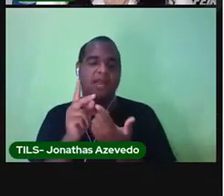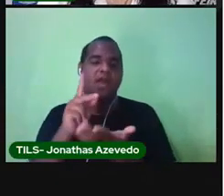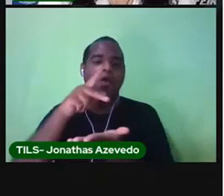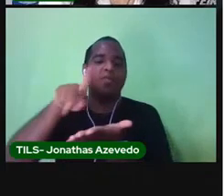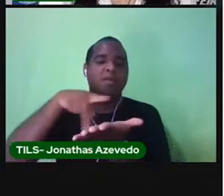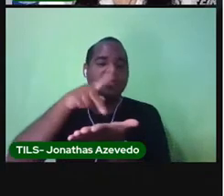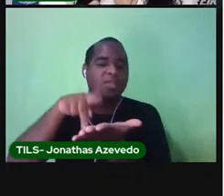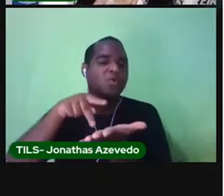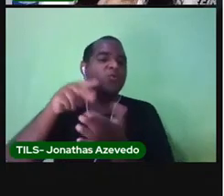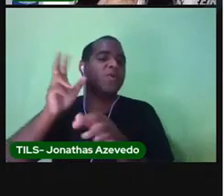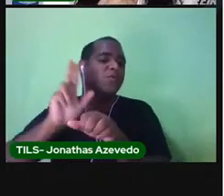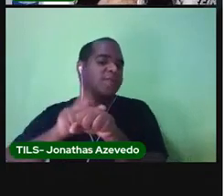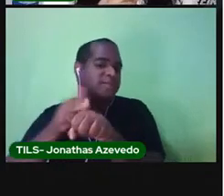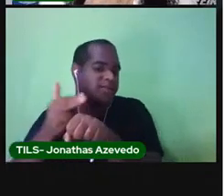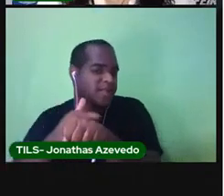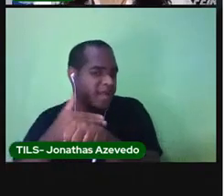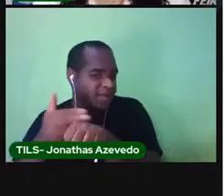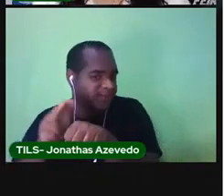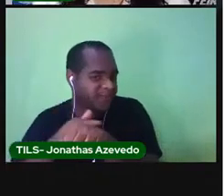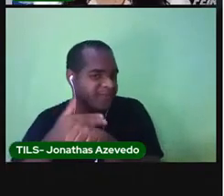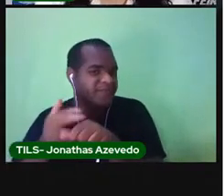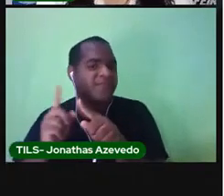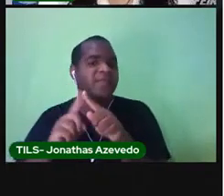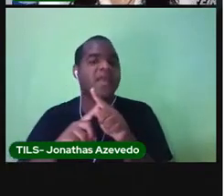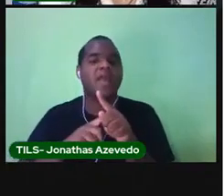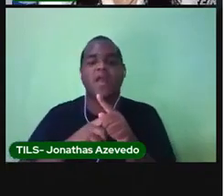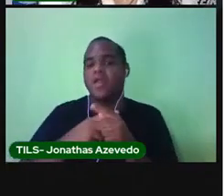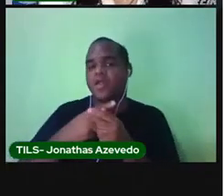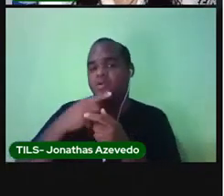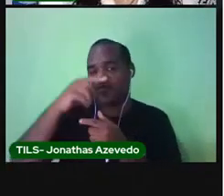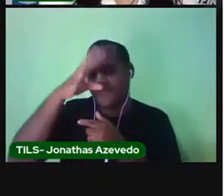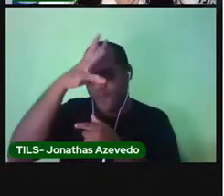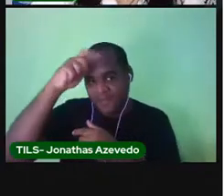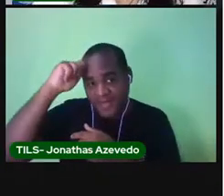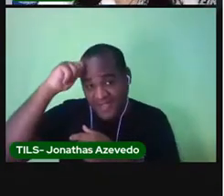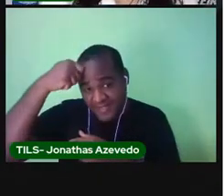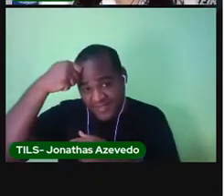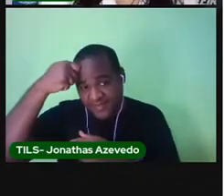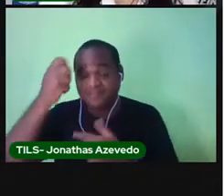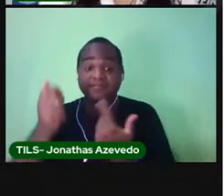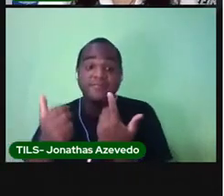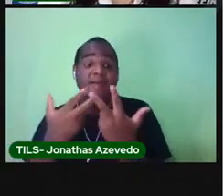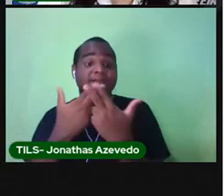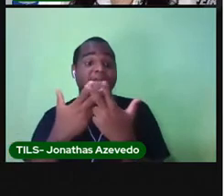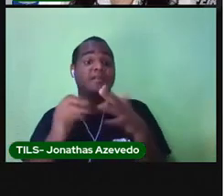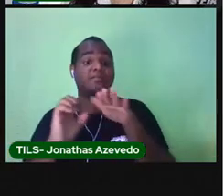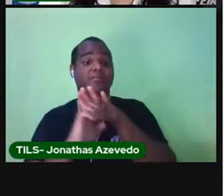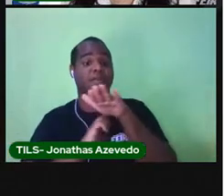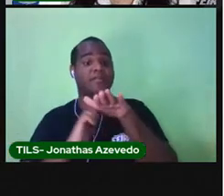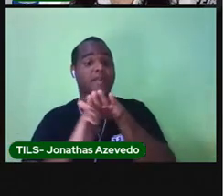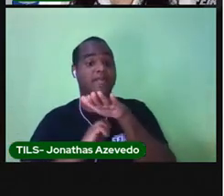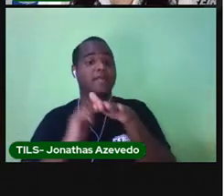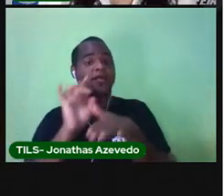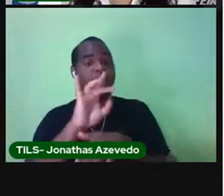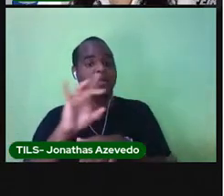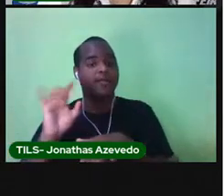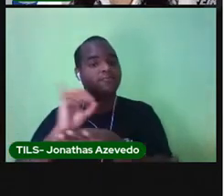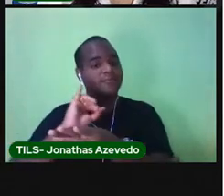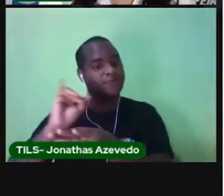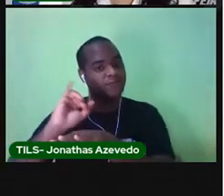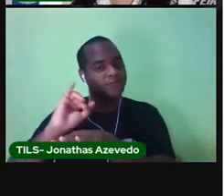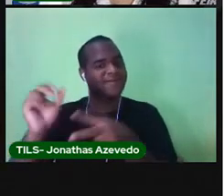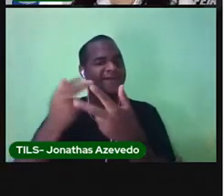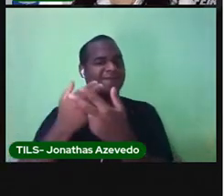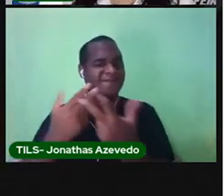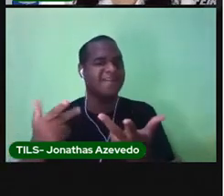Nestlé, Coca-Cola. Então, essas empresas, essas indústrias bem grandes, elas